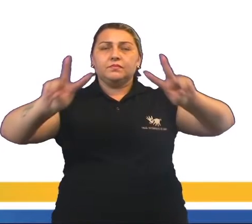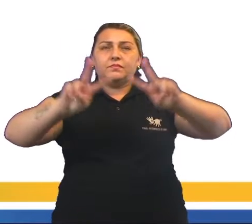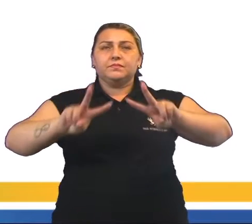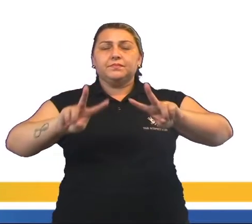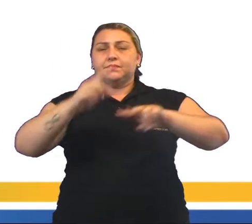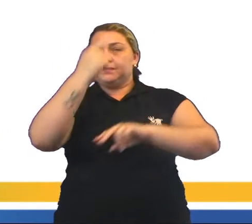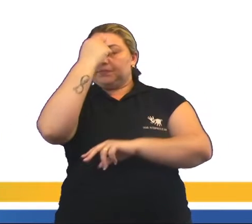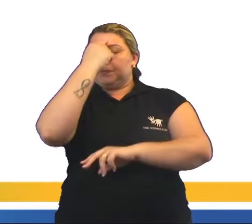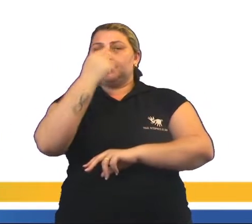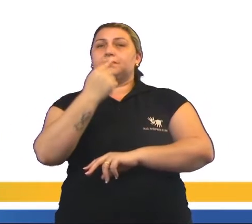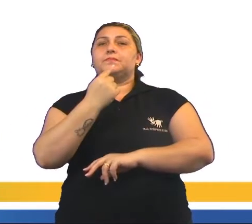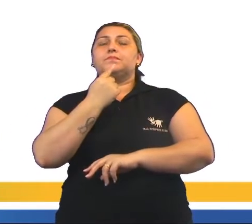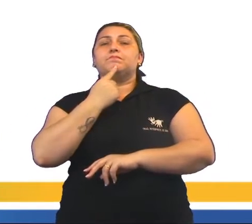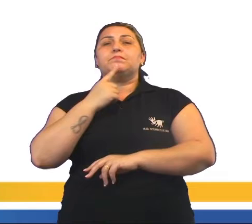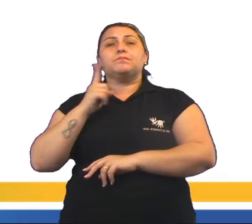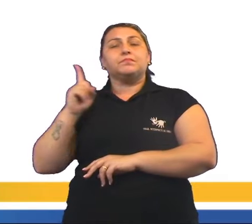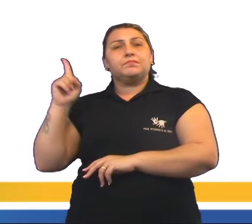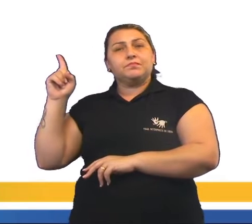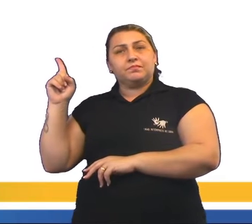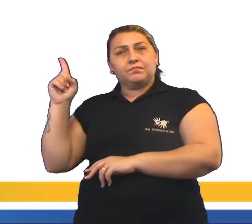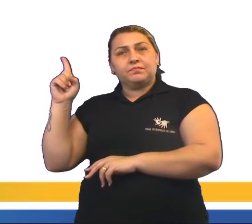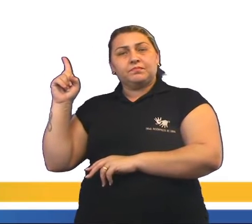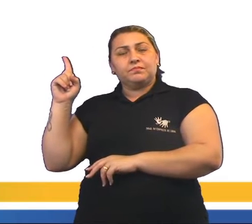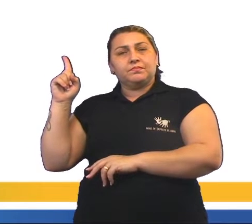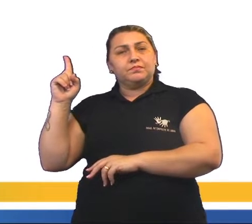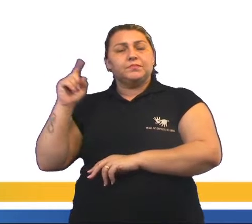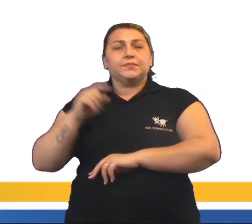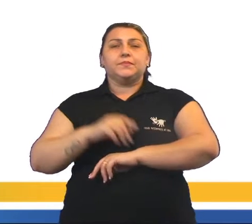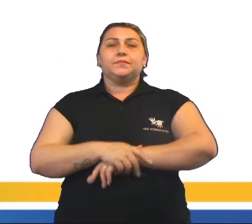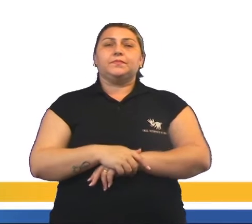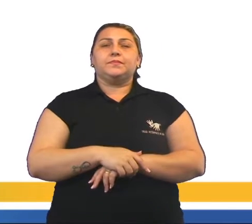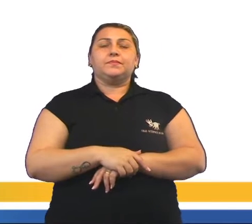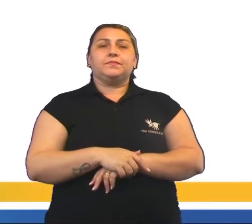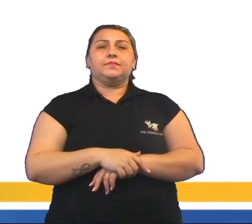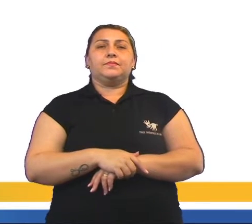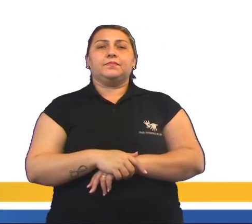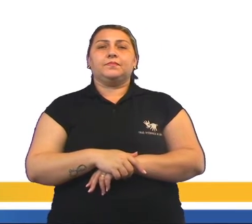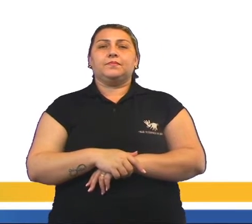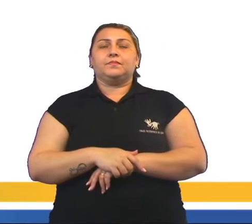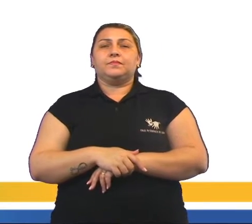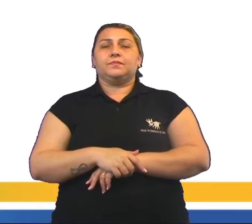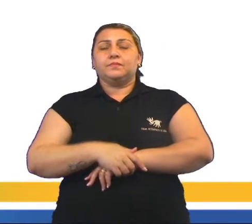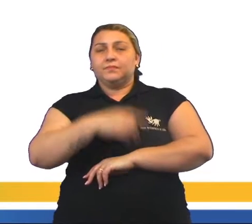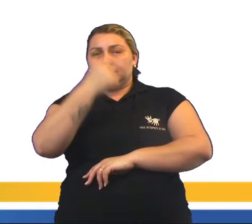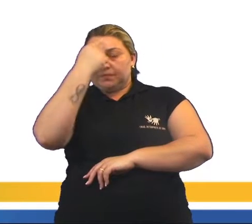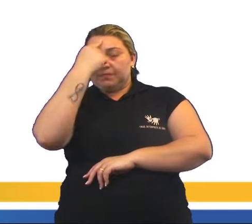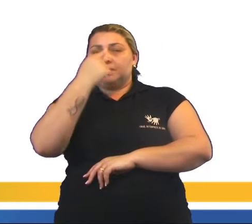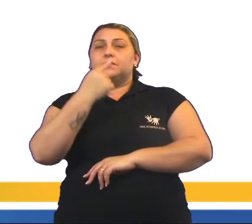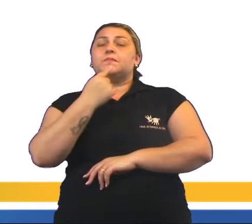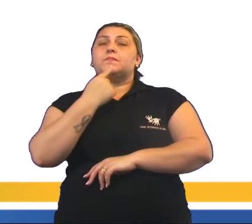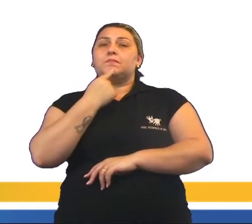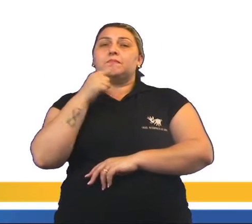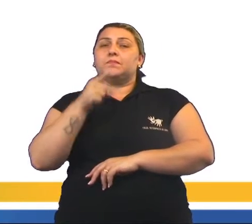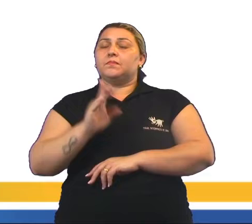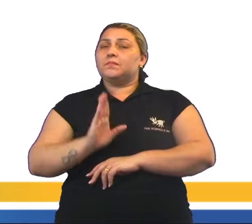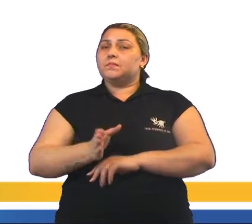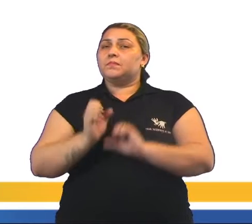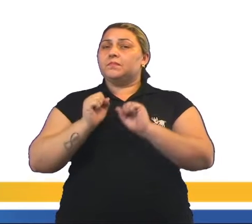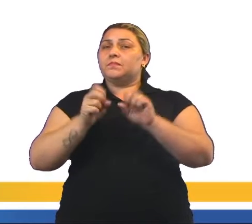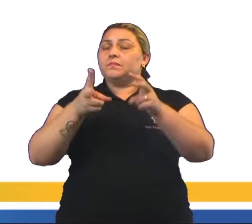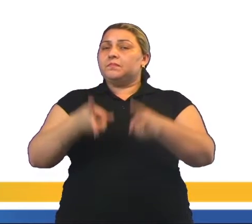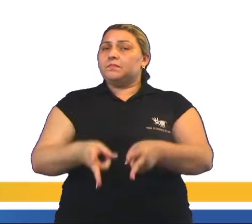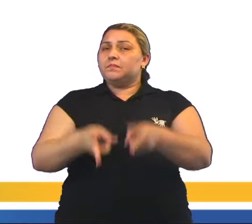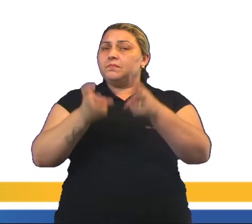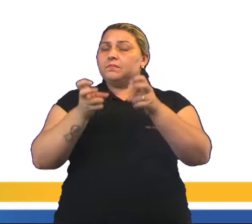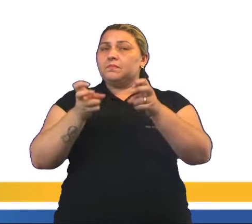a imagem que neste momento aparece na tela de vocês. Essa imagem, conforme vocês podem